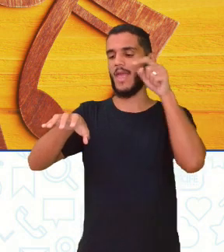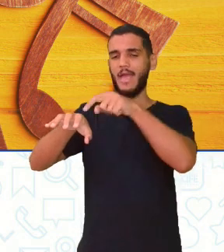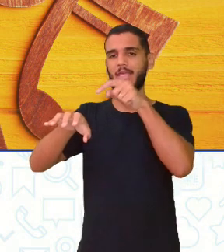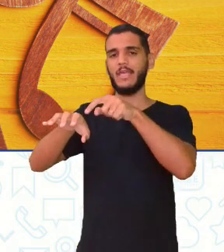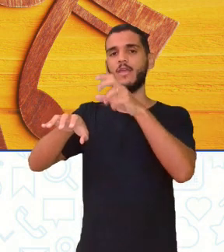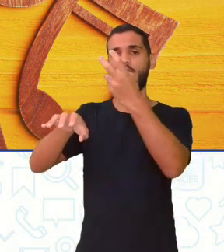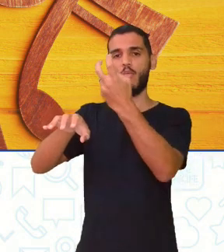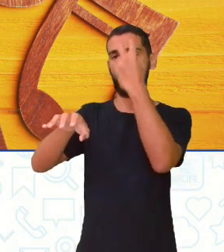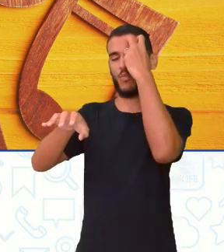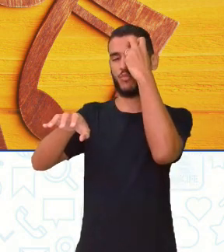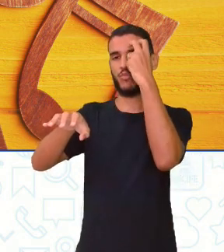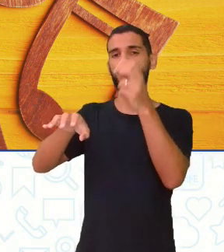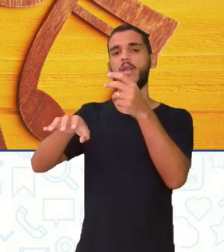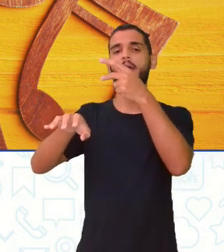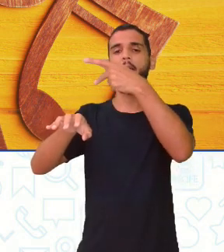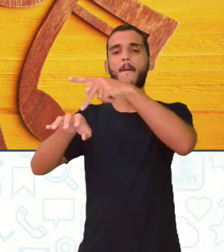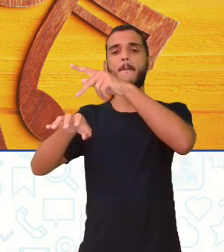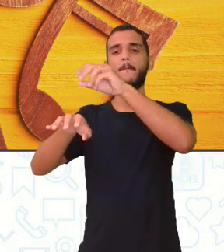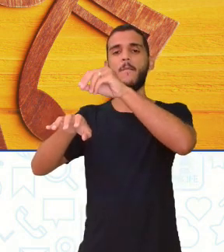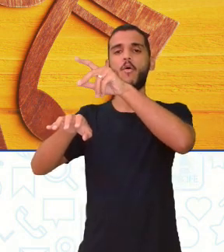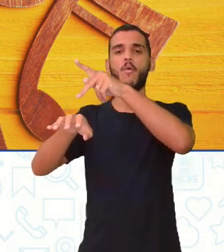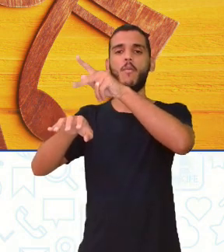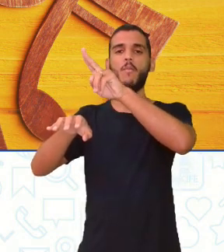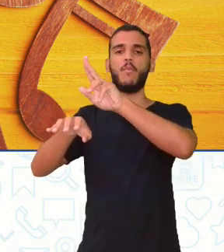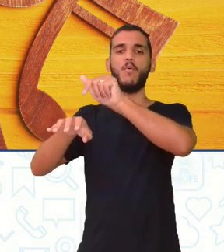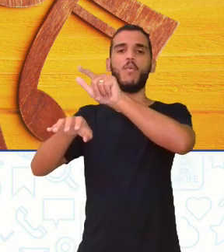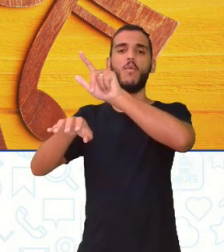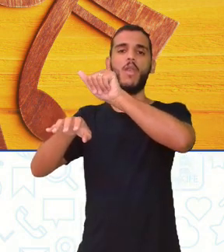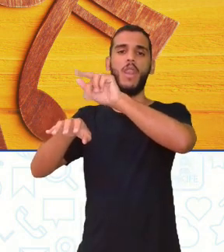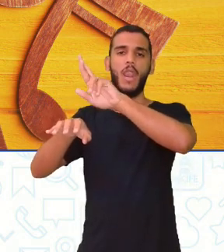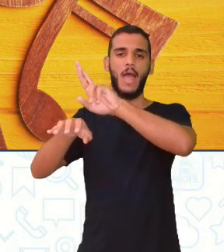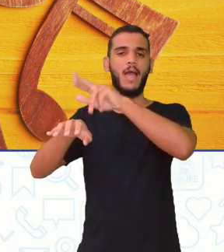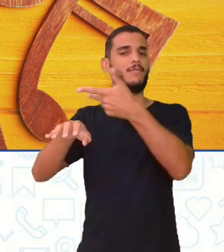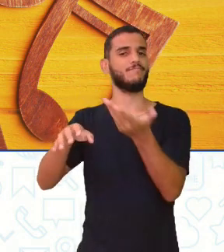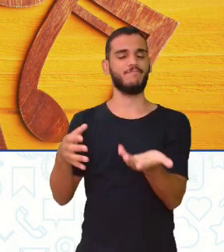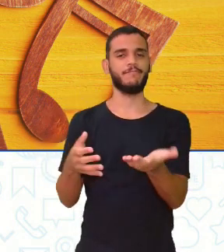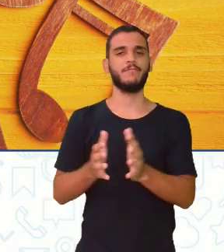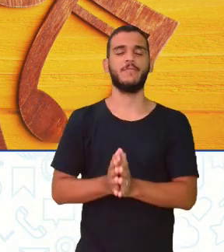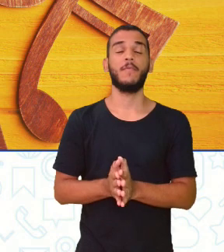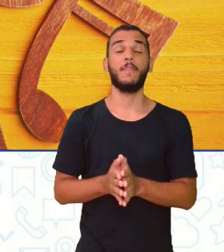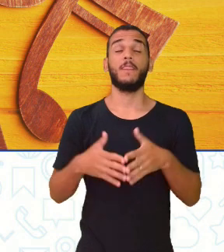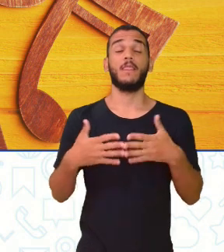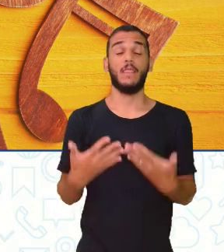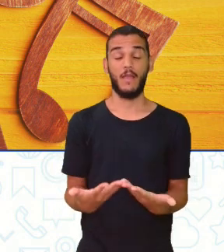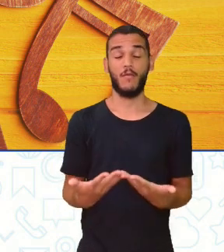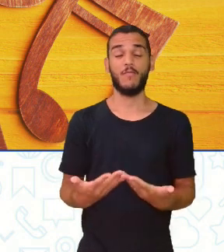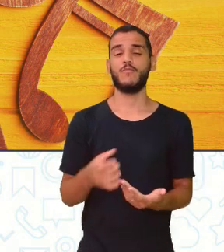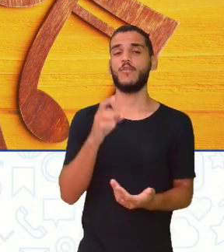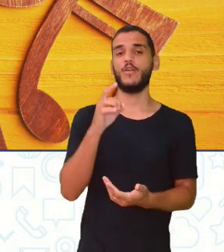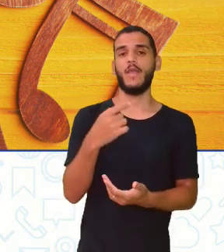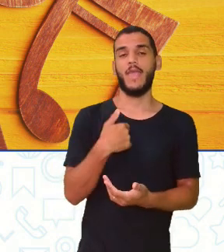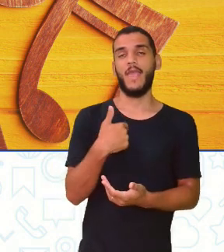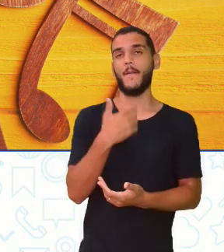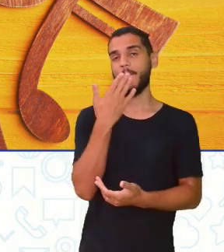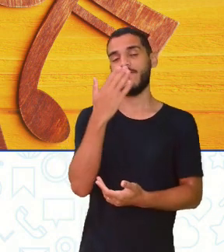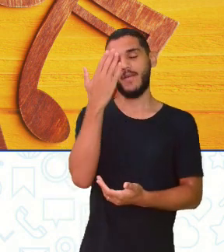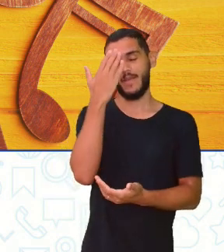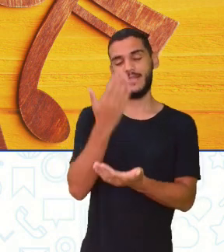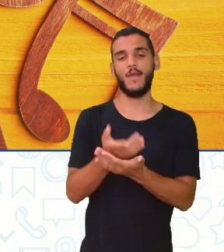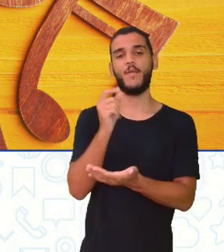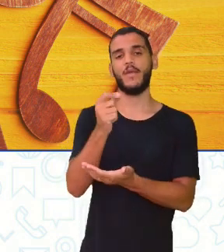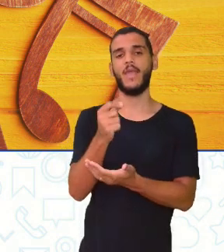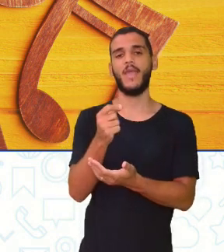o popular ou não? Ou são apenas expressões distintas? Eu prefiro acreditar que são apenas expressões distintas.